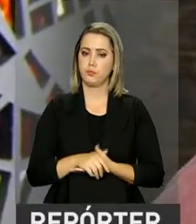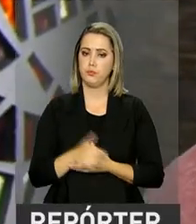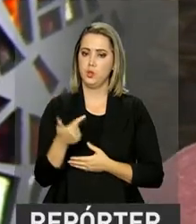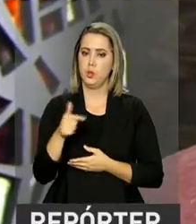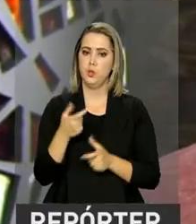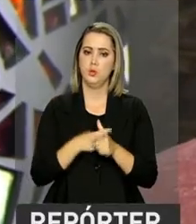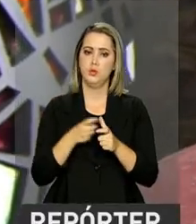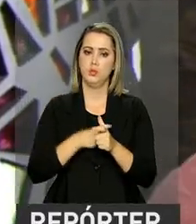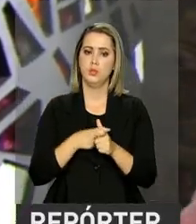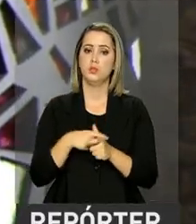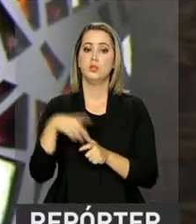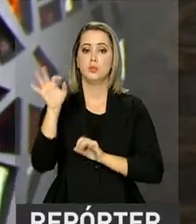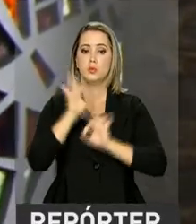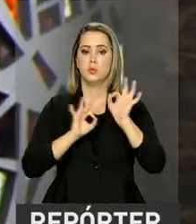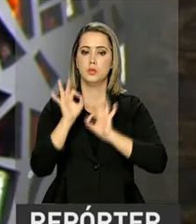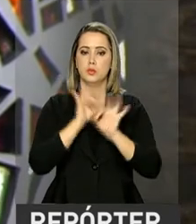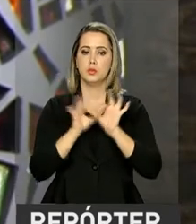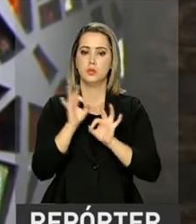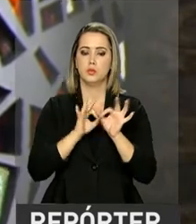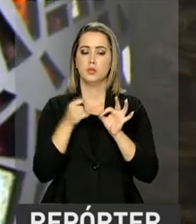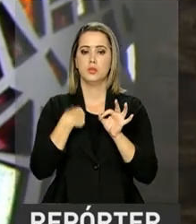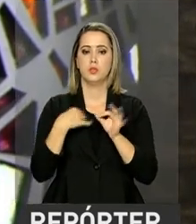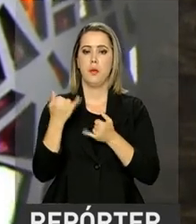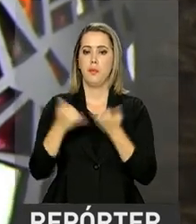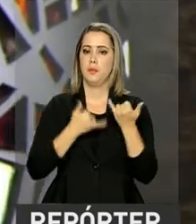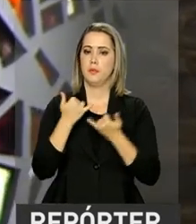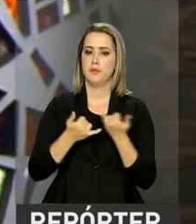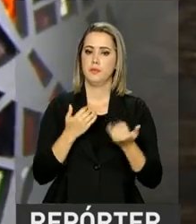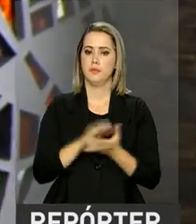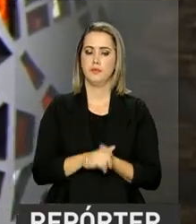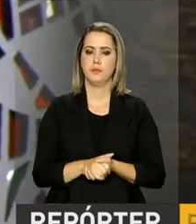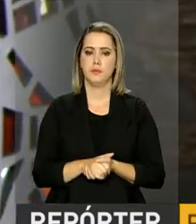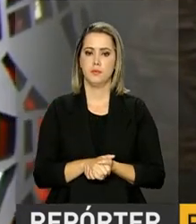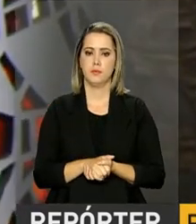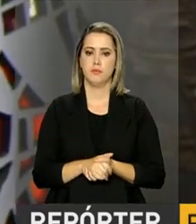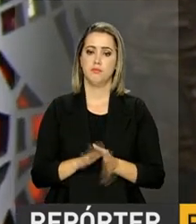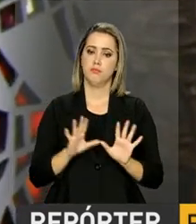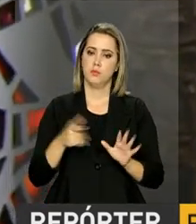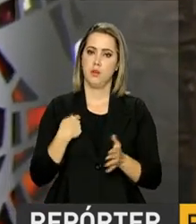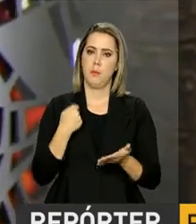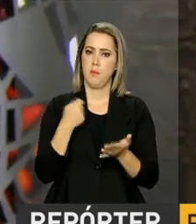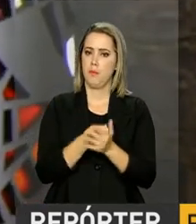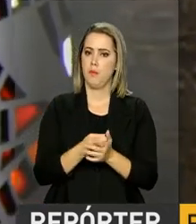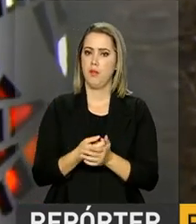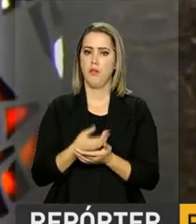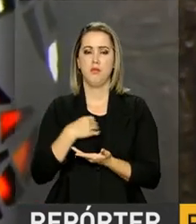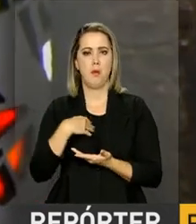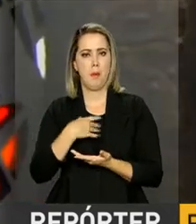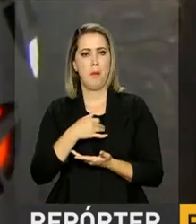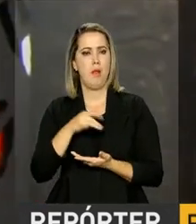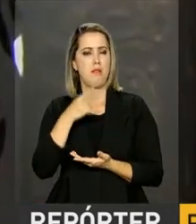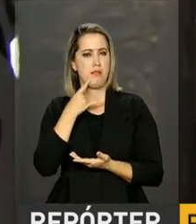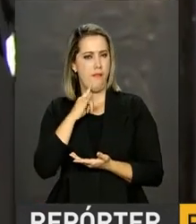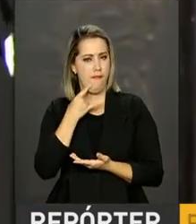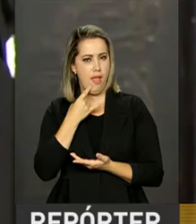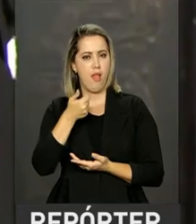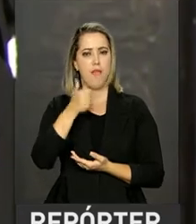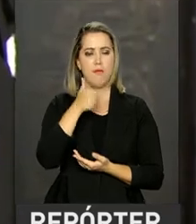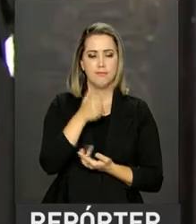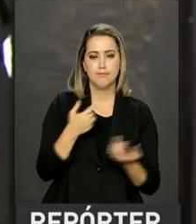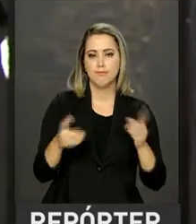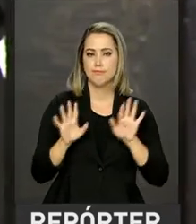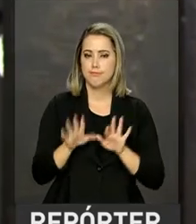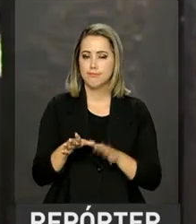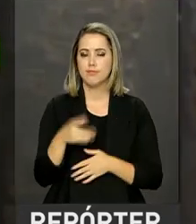dívidas, o plano é usar o dinheiro do fundo para se divertir. Não é uma ideia, para a gente parar ali no busquinho, tomar uma cerveja, essas coisinhas assim, básicas da vida.